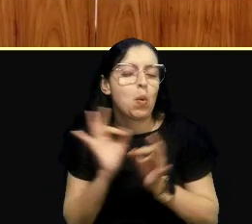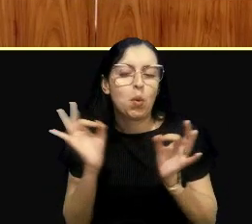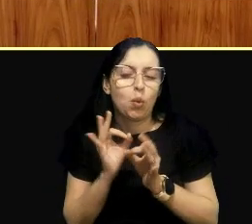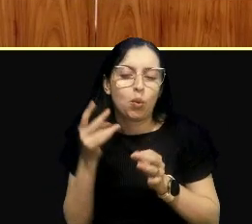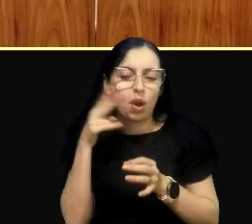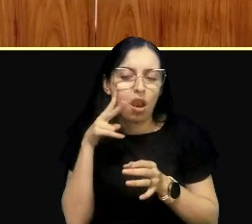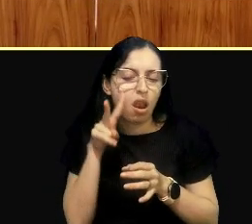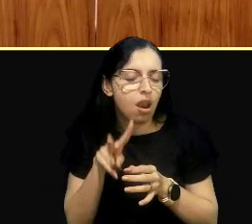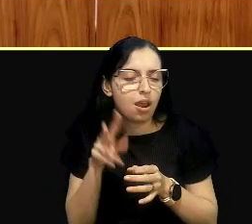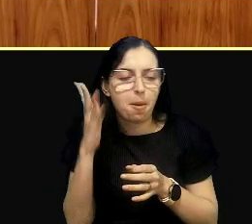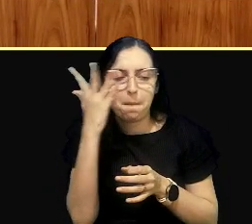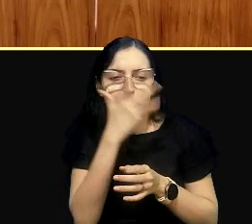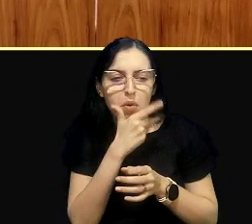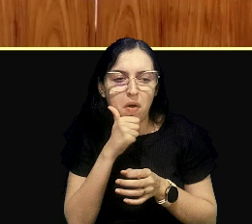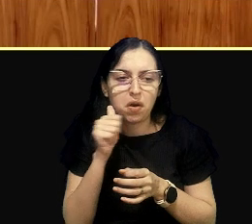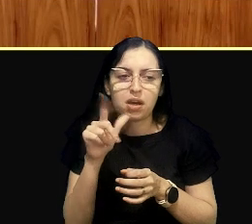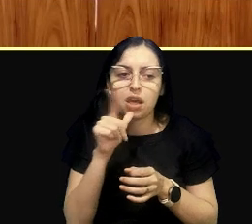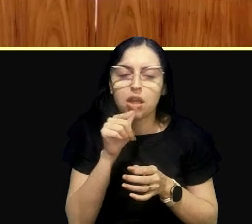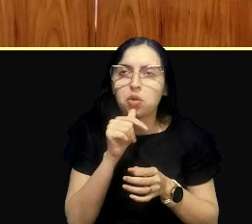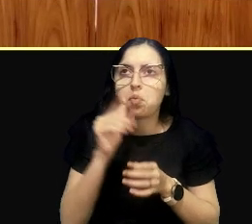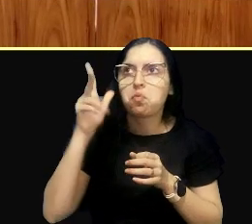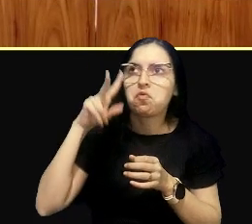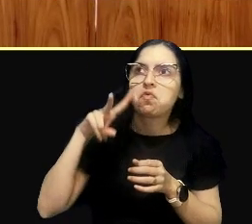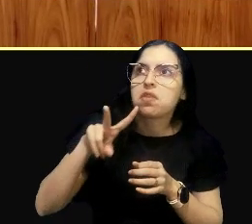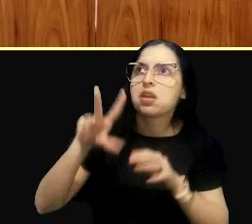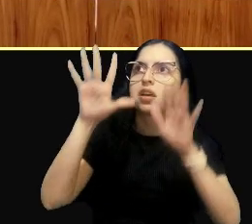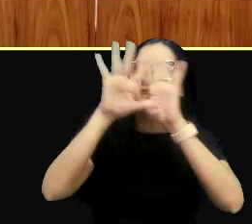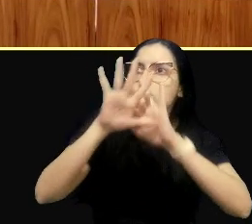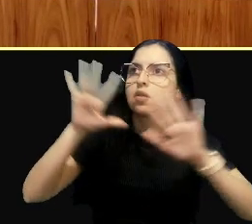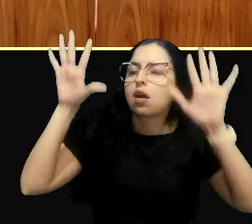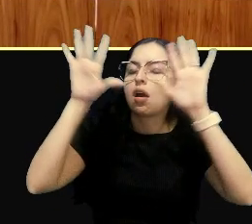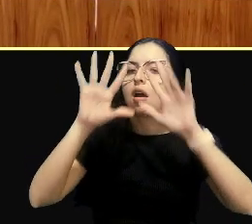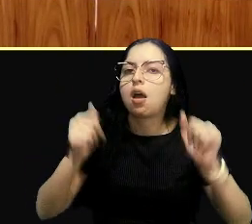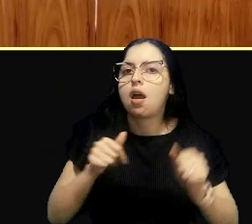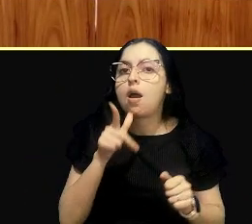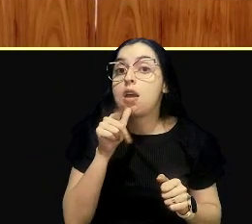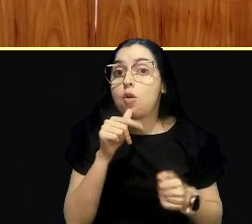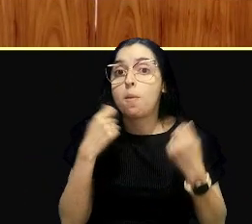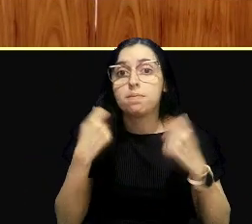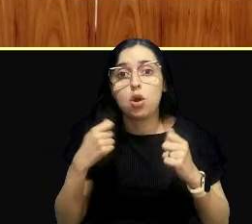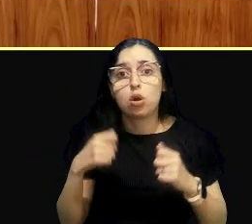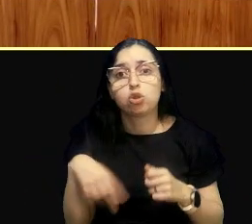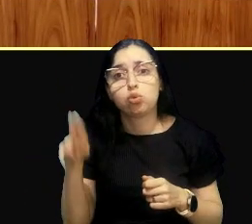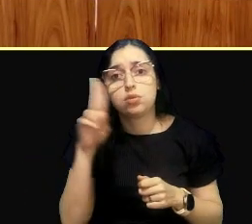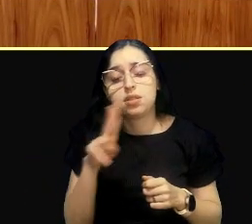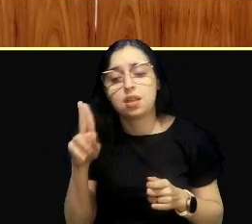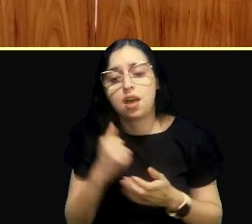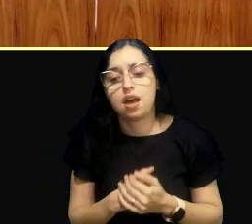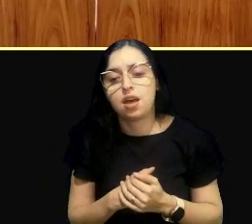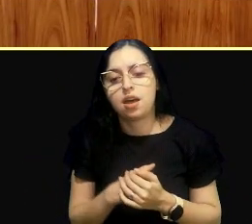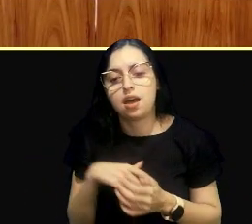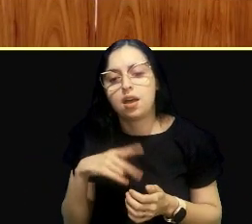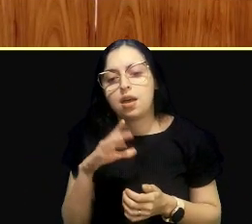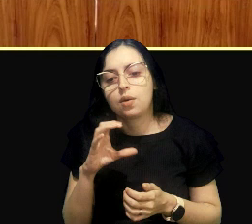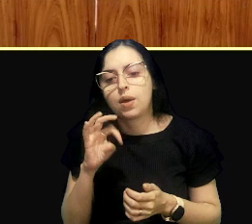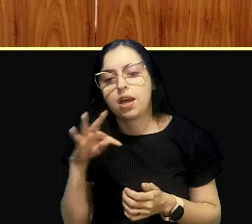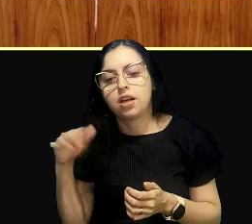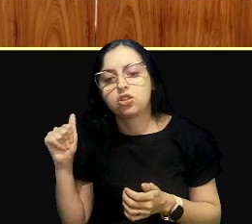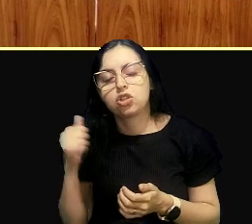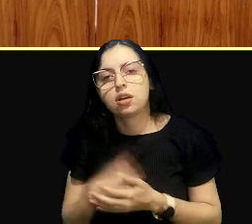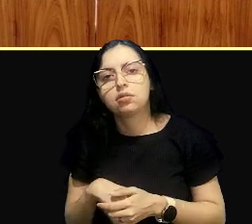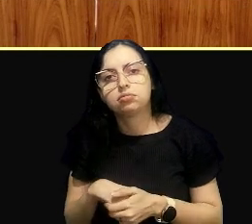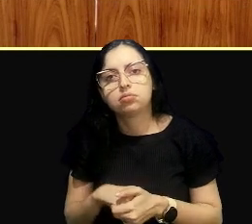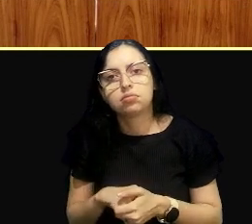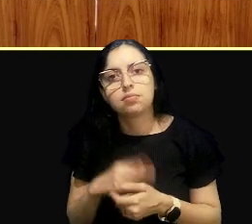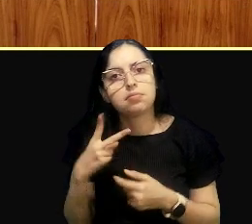que rio bonito, olha que vista linda, esse rio é potável, aí, aí fica, professora Kátia, tem um sedimento, mas